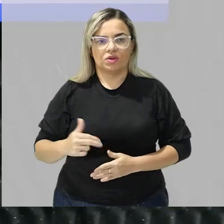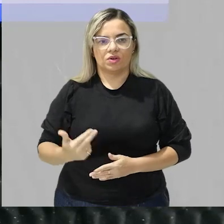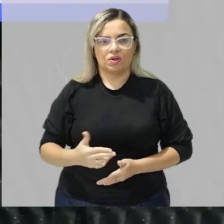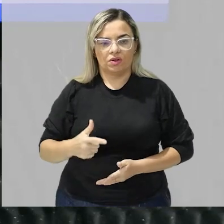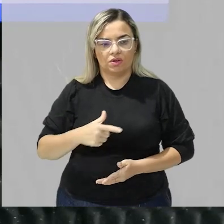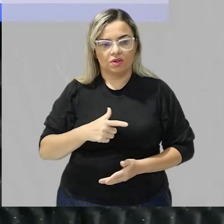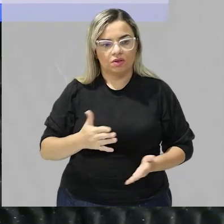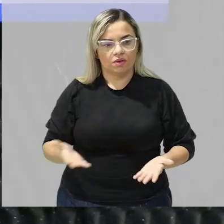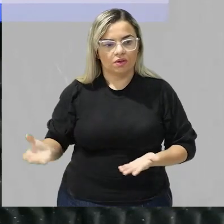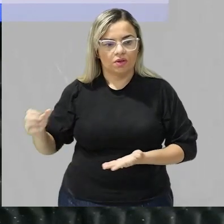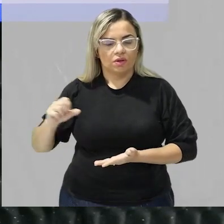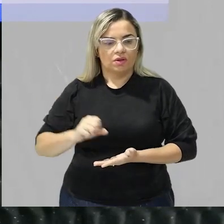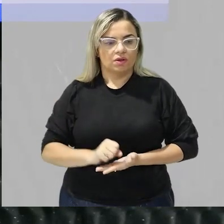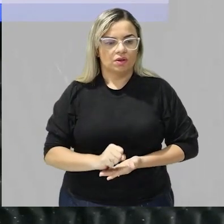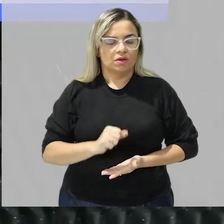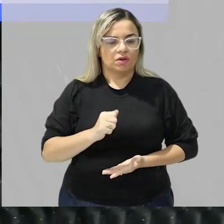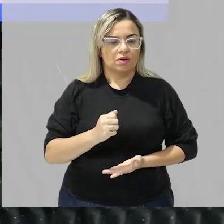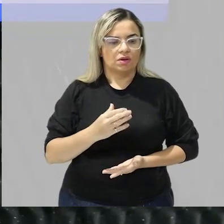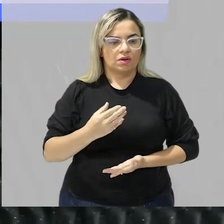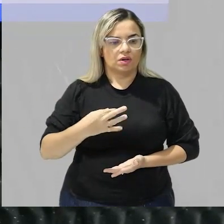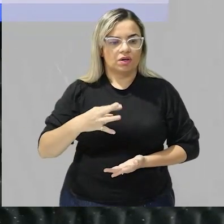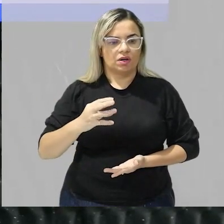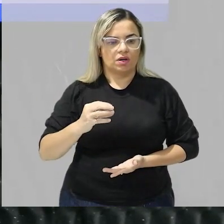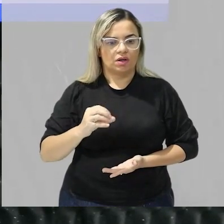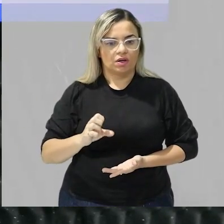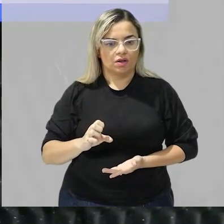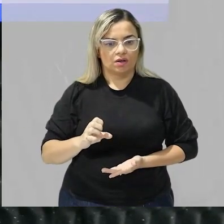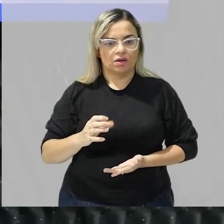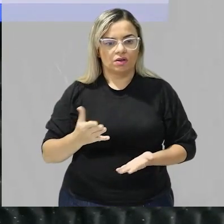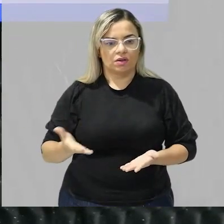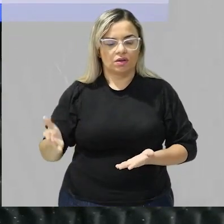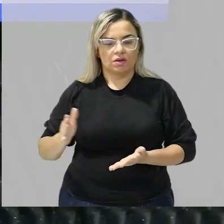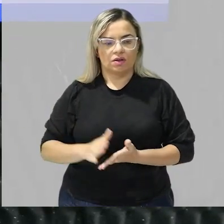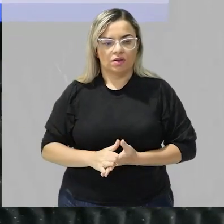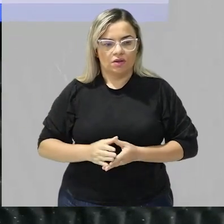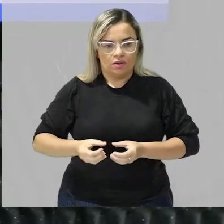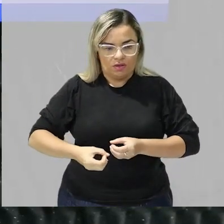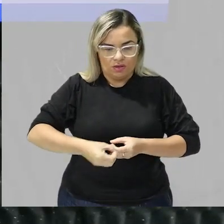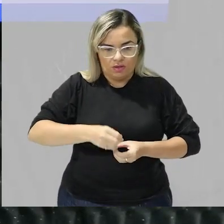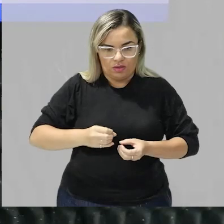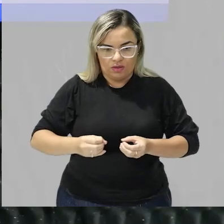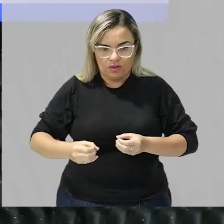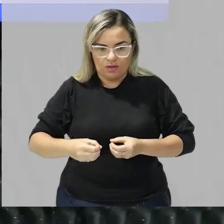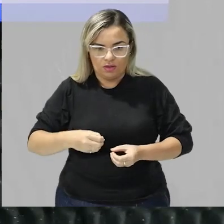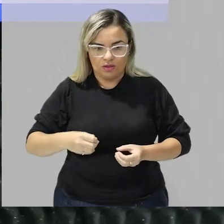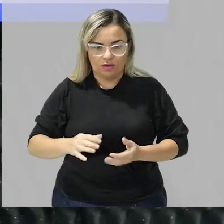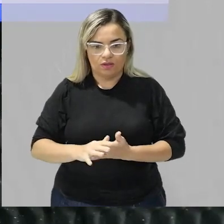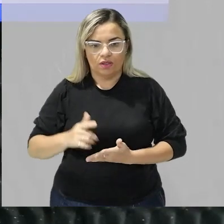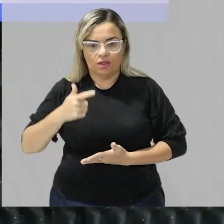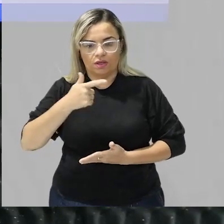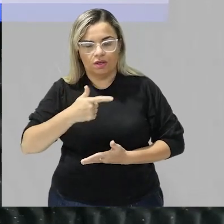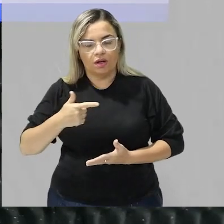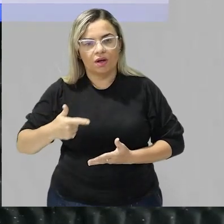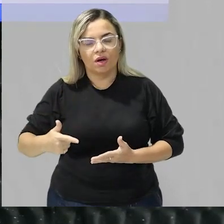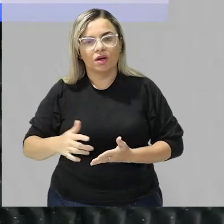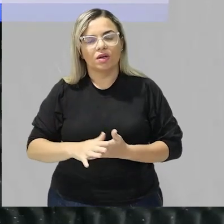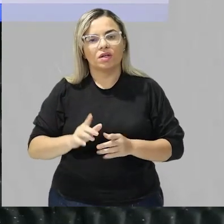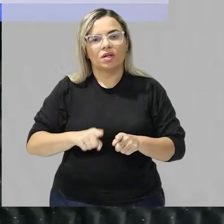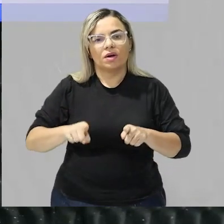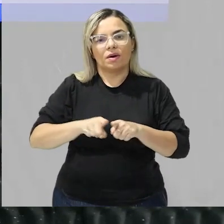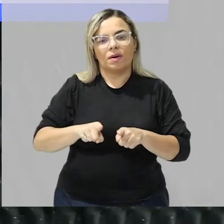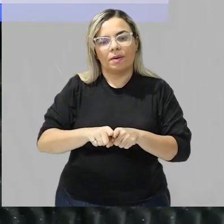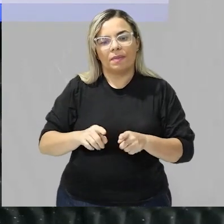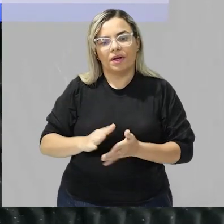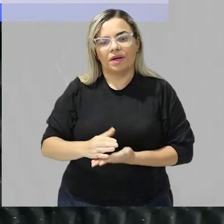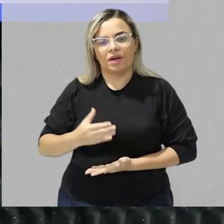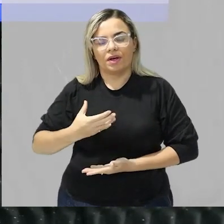a sacarose né? que é um disacarídeo ela vai ser quebrada em glicose e frutose a lactose